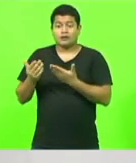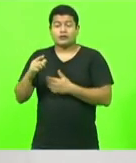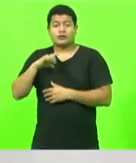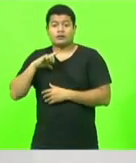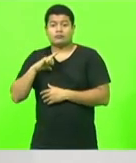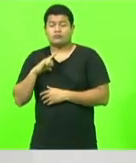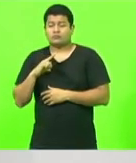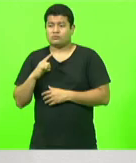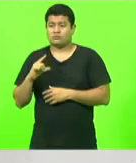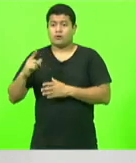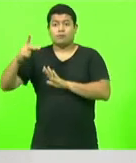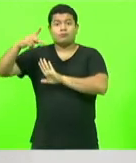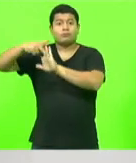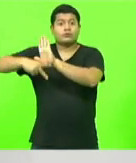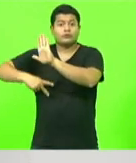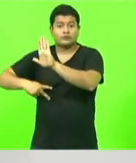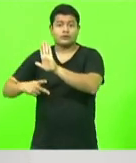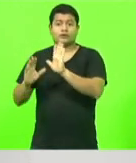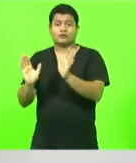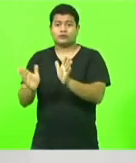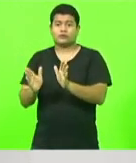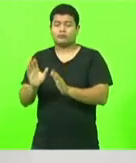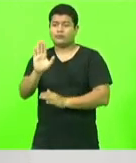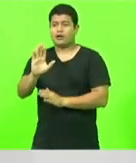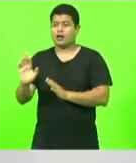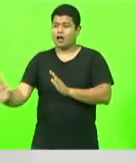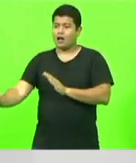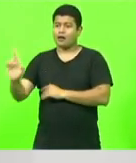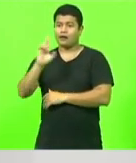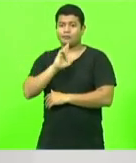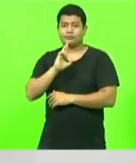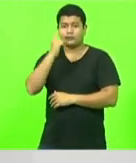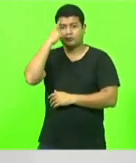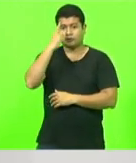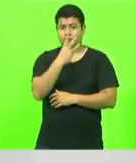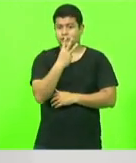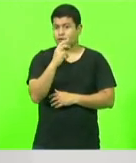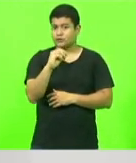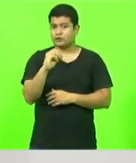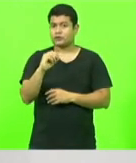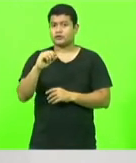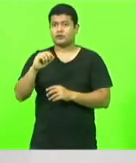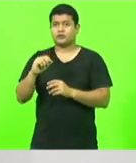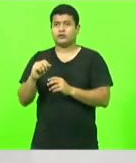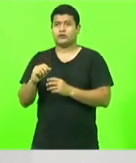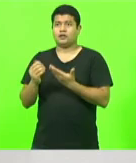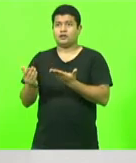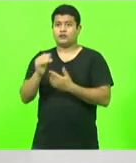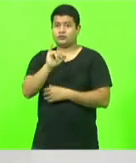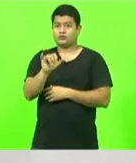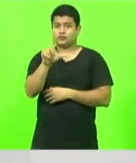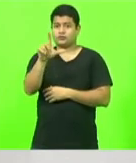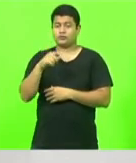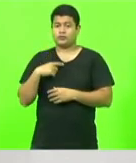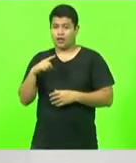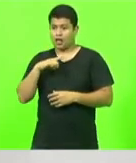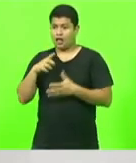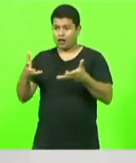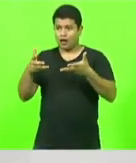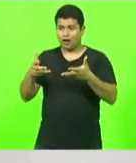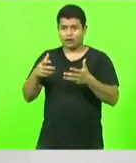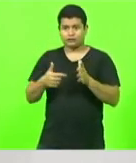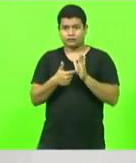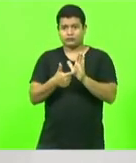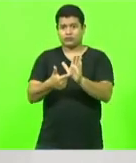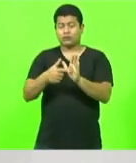chegou dia 30 de julho. Nós temos a tabela em nossas mãos para quem quiser verificar,